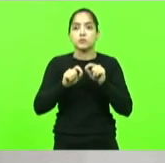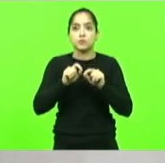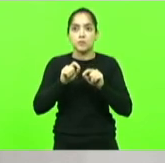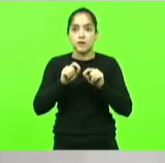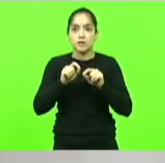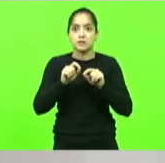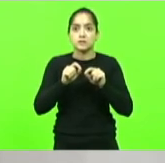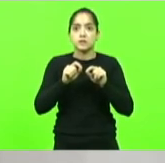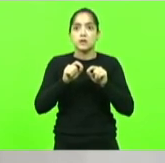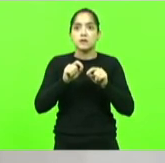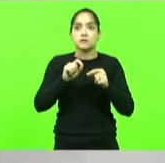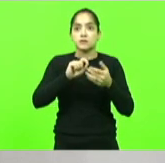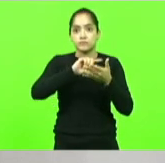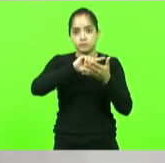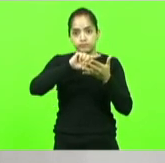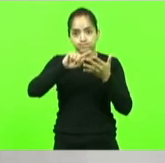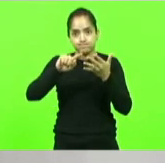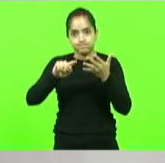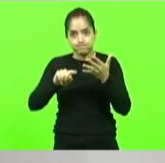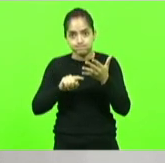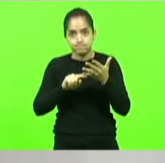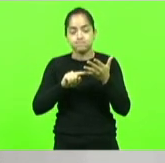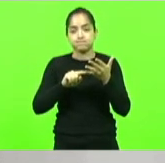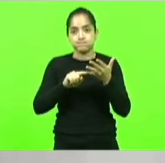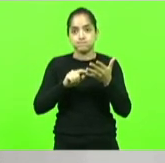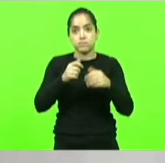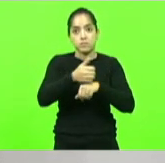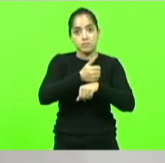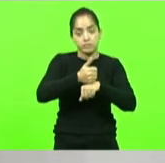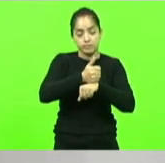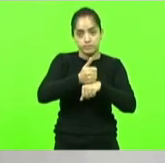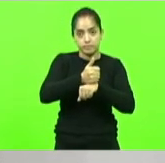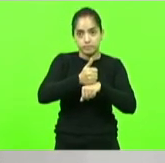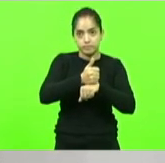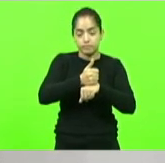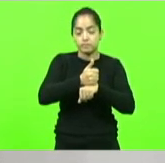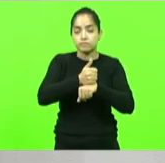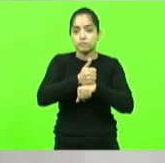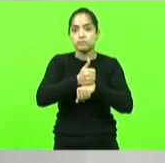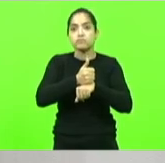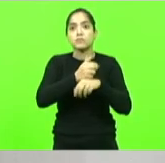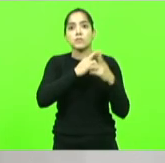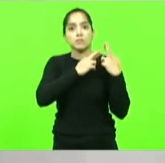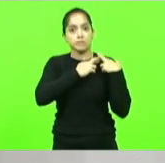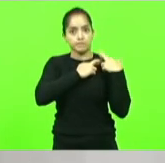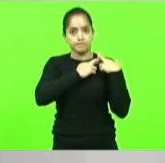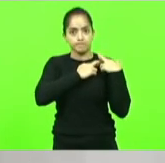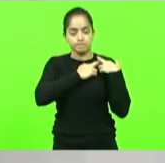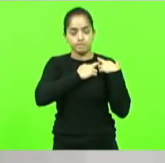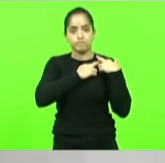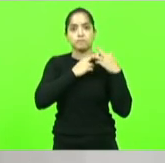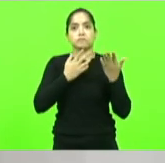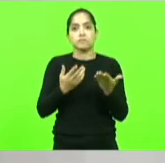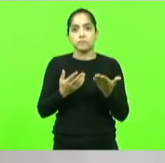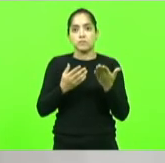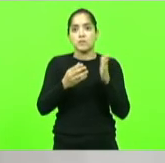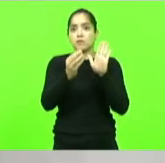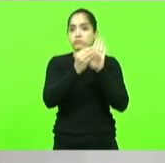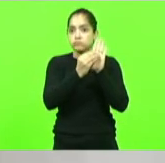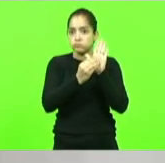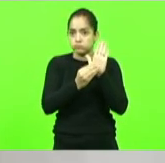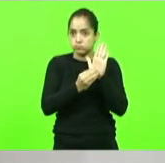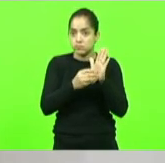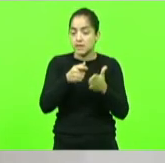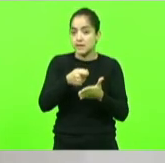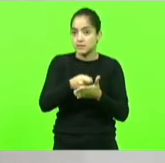critérios e condições da profissão regidos por obrigações regulamentadas exigidas pelo